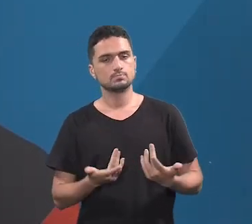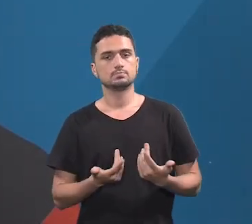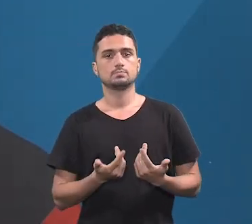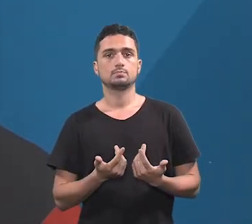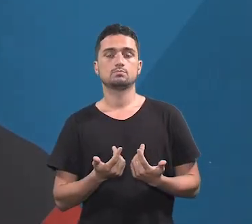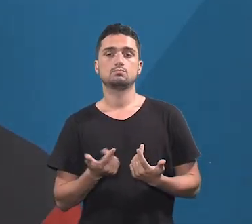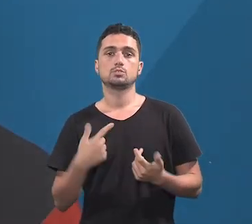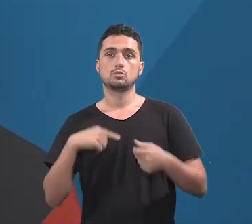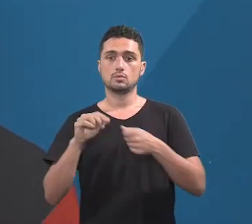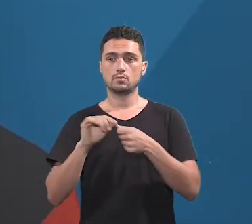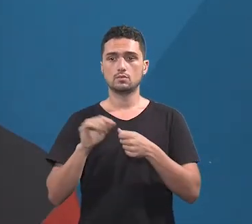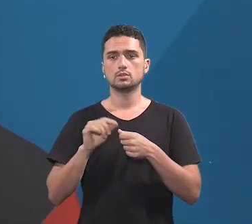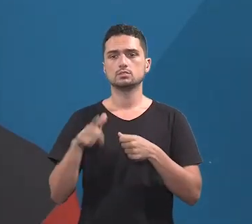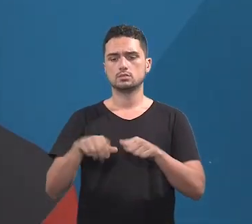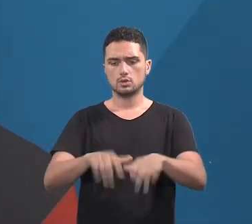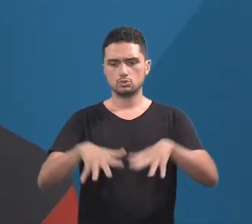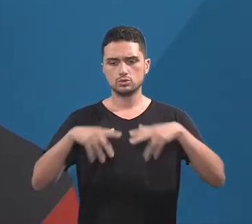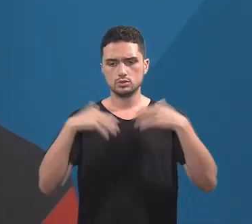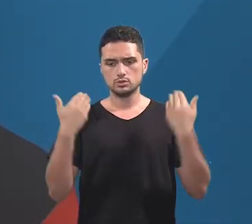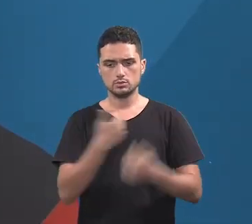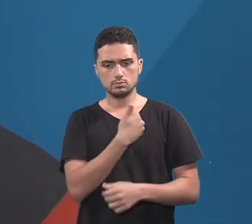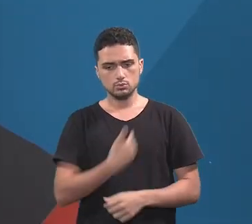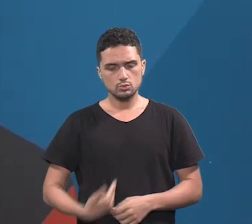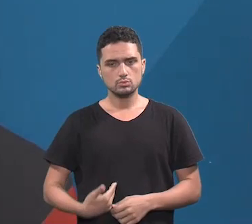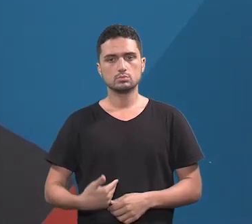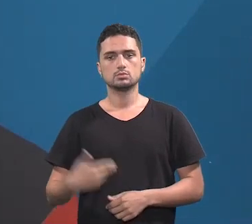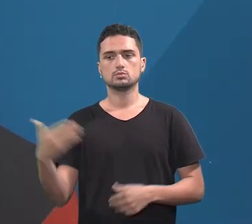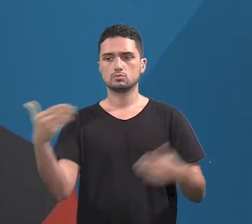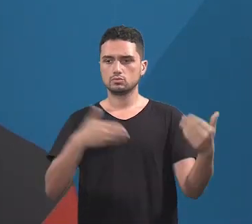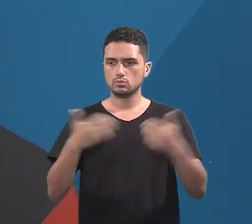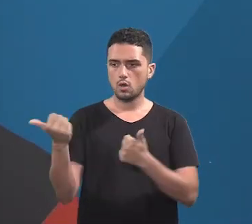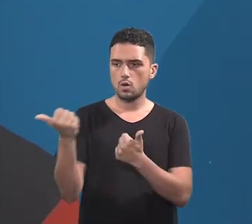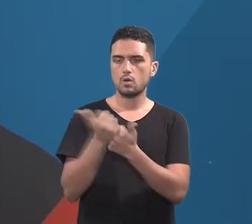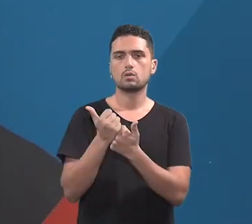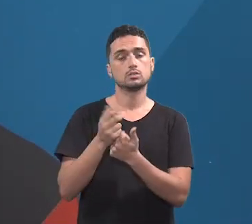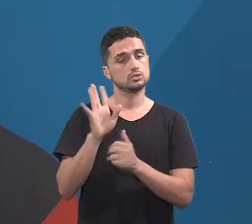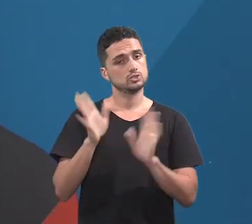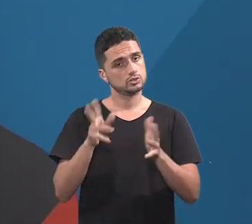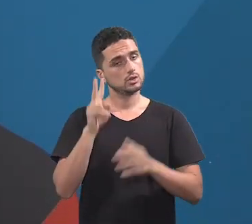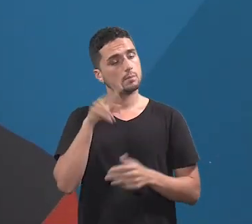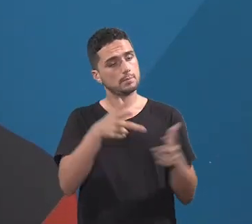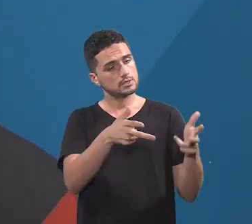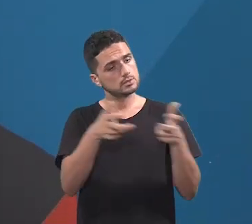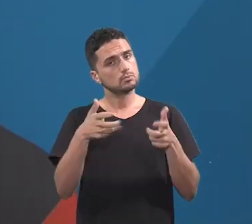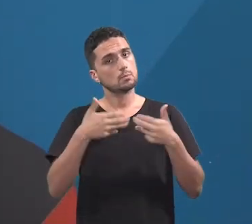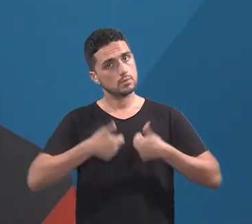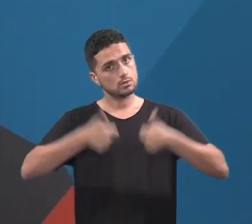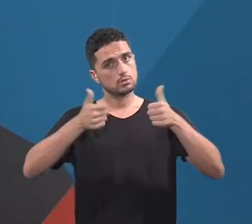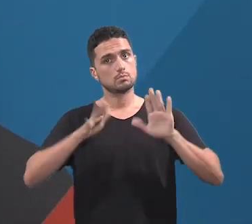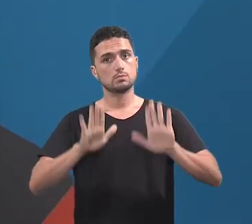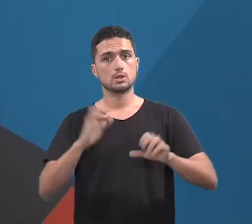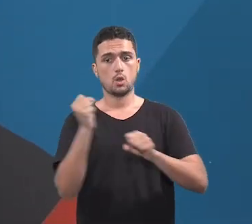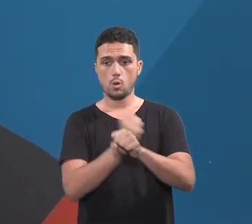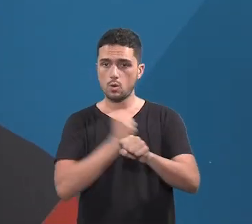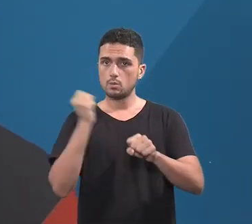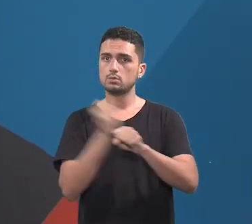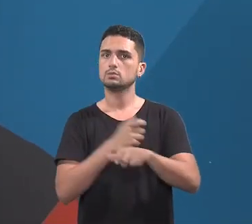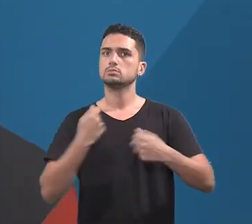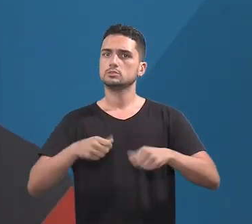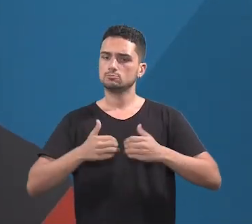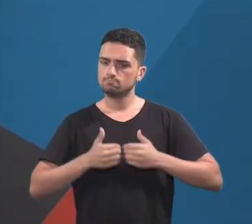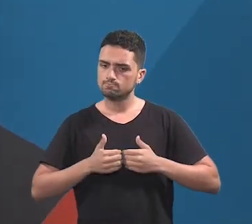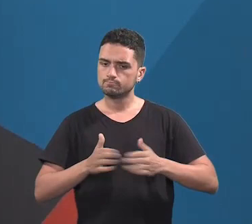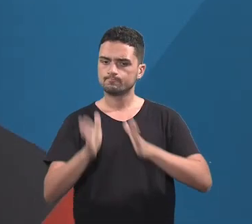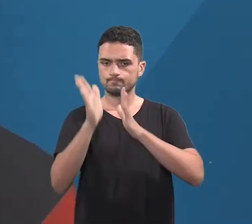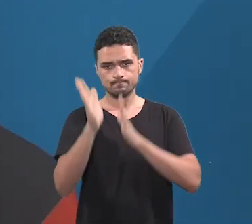audiência pública pedindo soluções, convidando aqui os órgãos responsáveis e a gente já viu uma melhora. Mas o ideal mesmo é que as